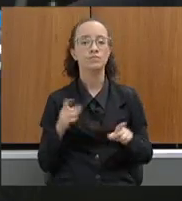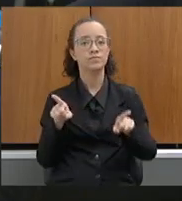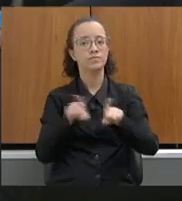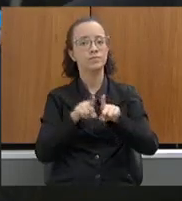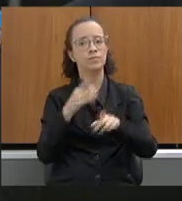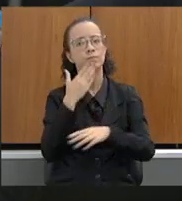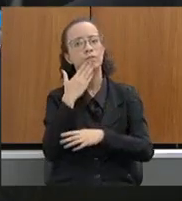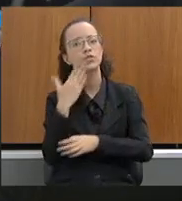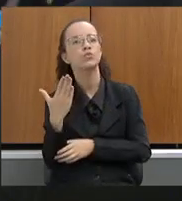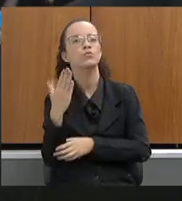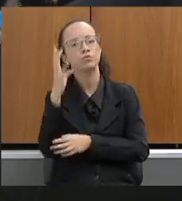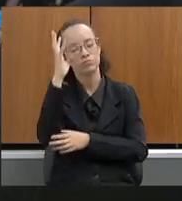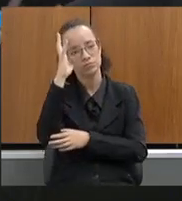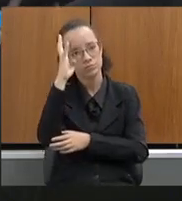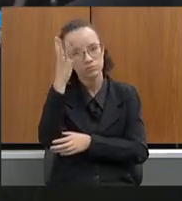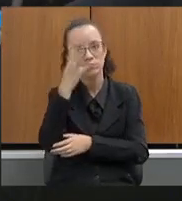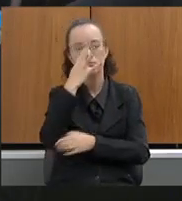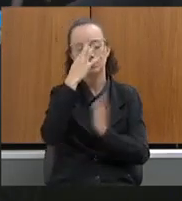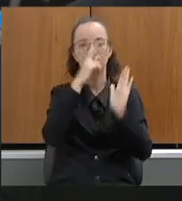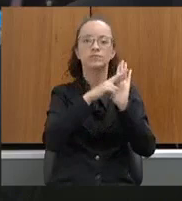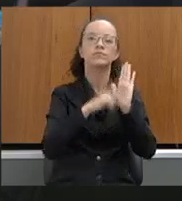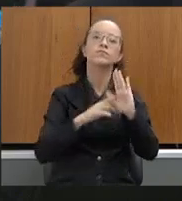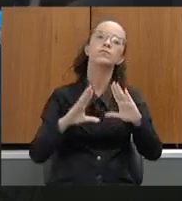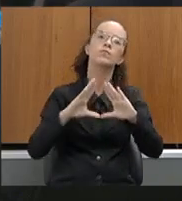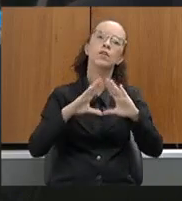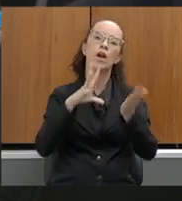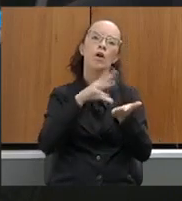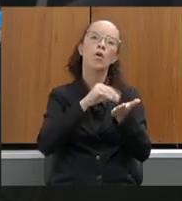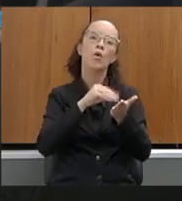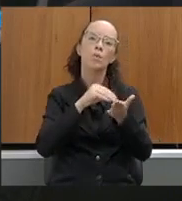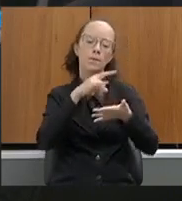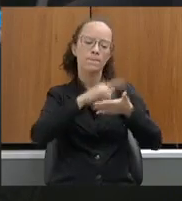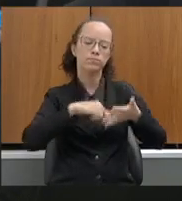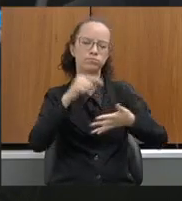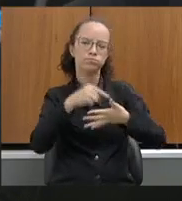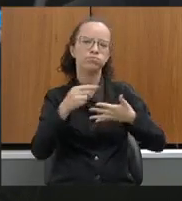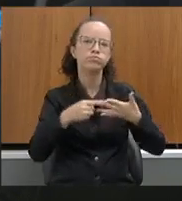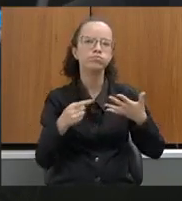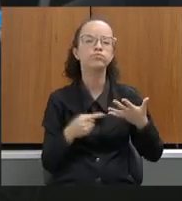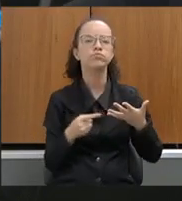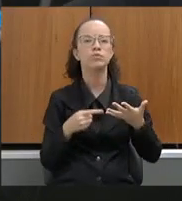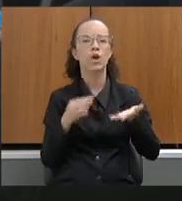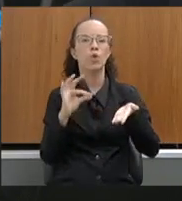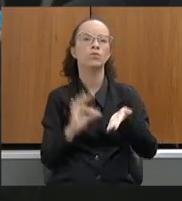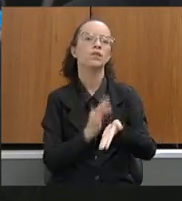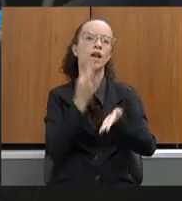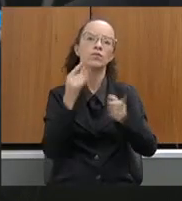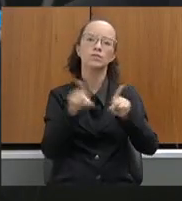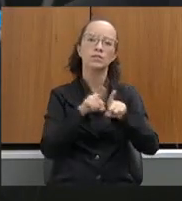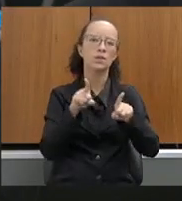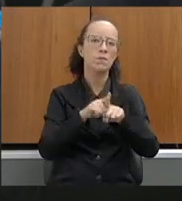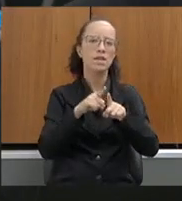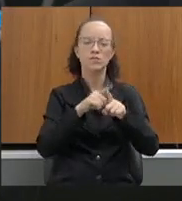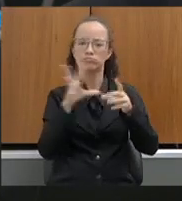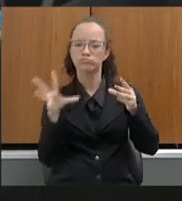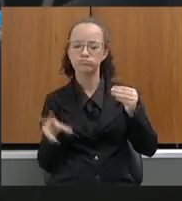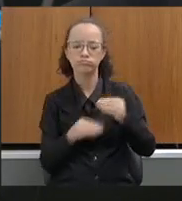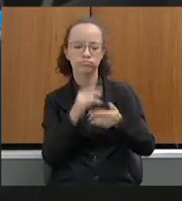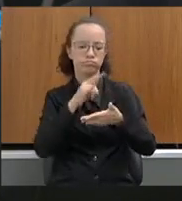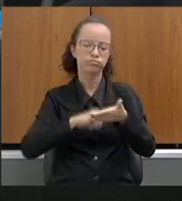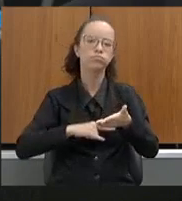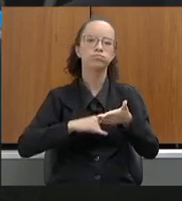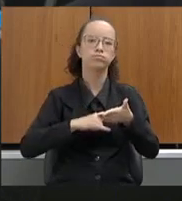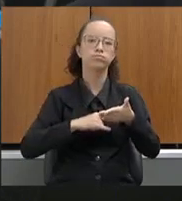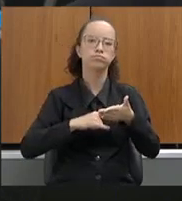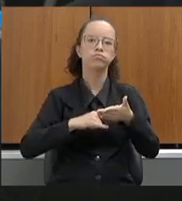providências para que remeta à Assembleia Legislativa, cópia integral do expediente referente ao contrato e eventuais aditivos celebrados entre